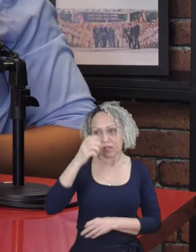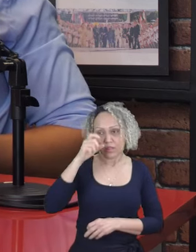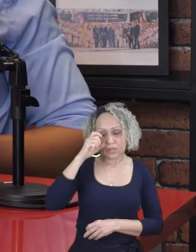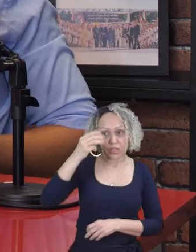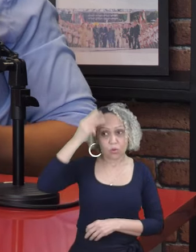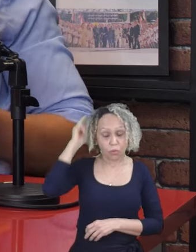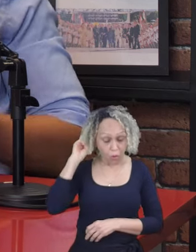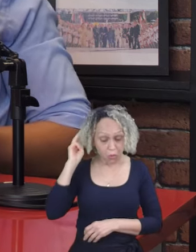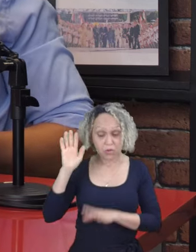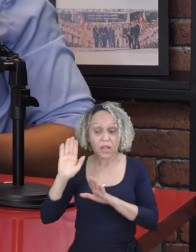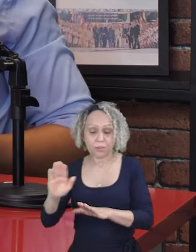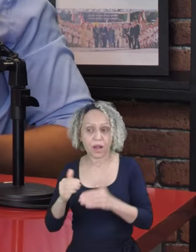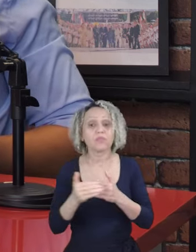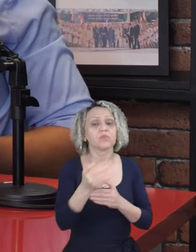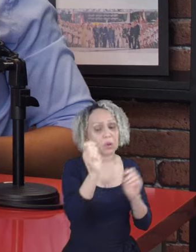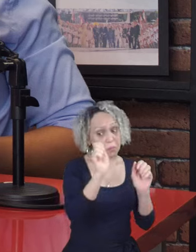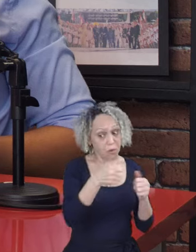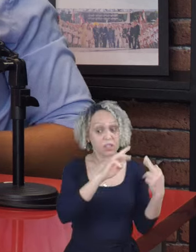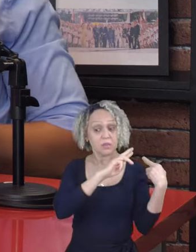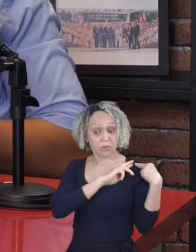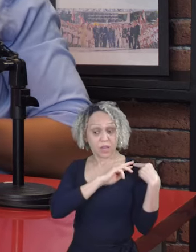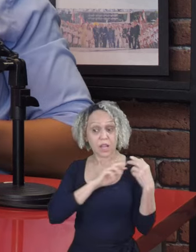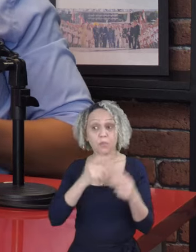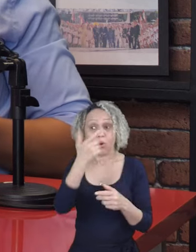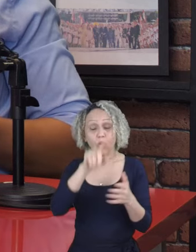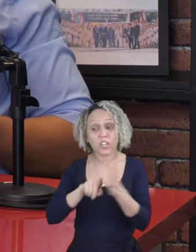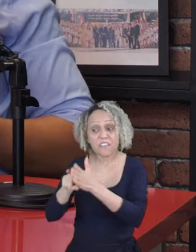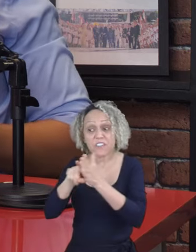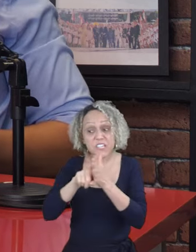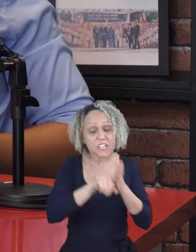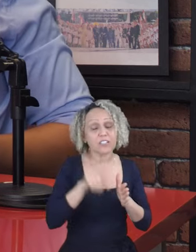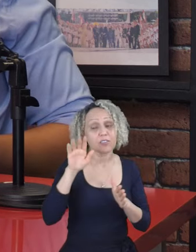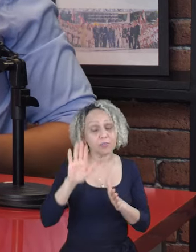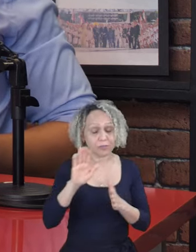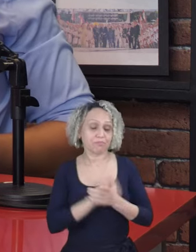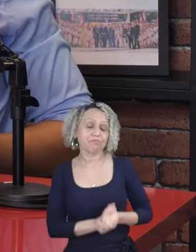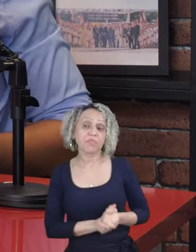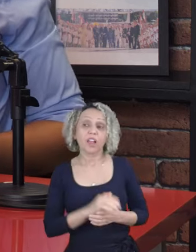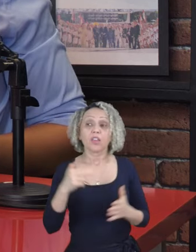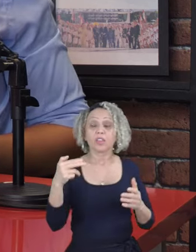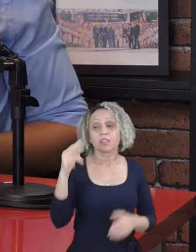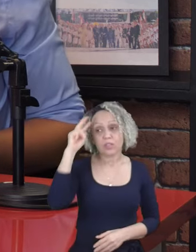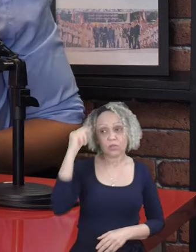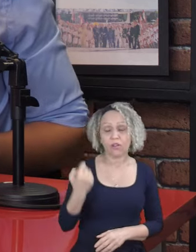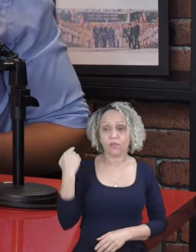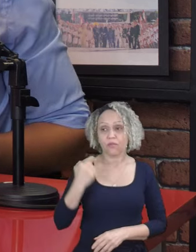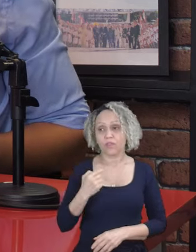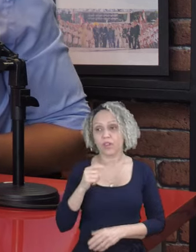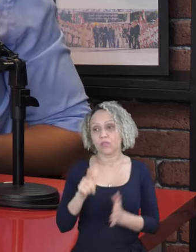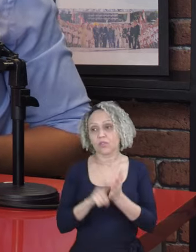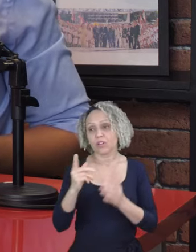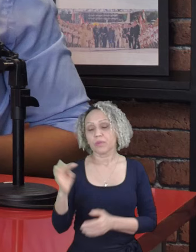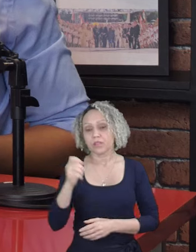ex-juiz da Lava Jato ainda pode ser responsabilizado por outras investigações. Na última segunda, o jornal PT Brasil entrevistou o ex